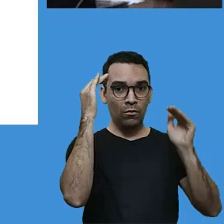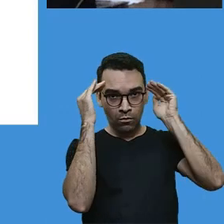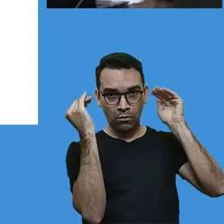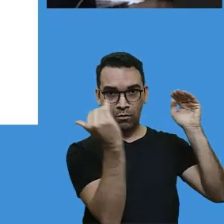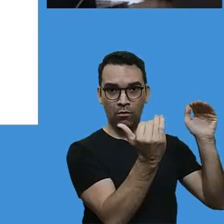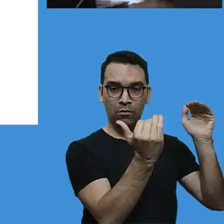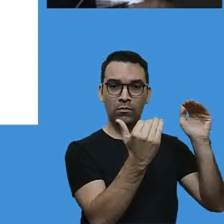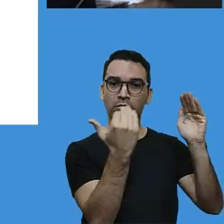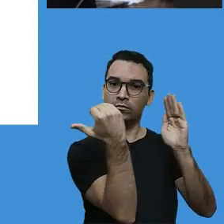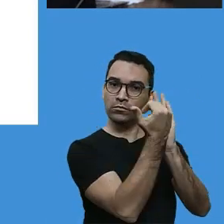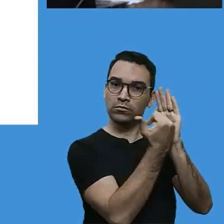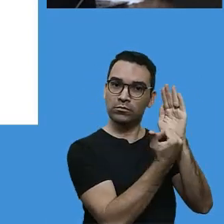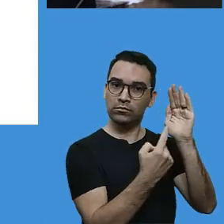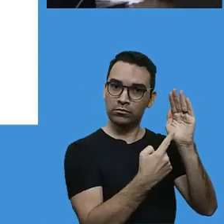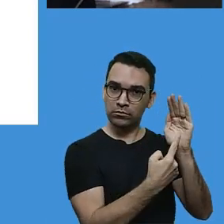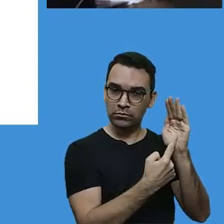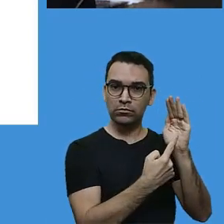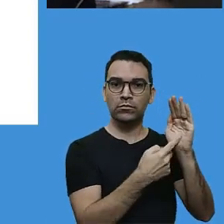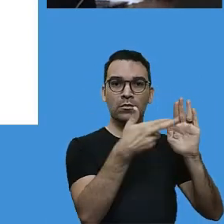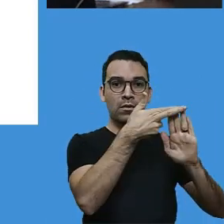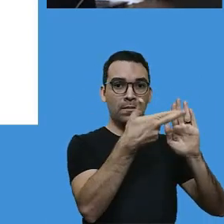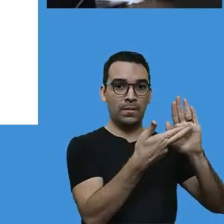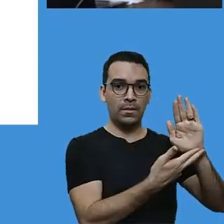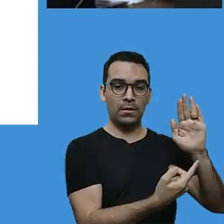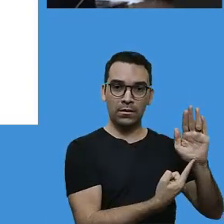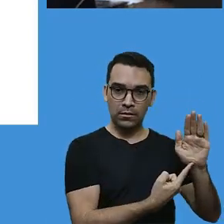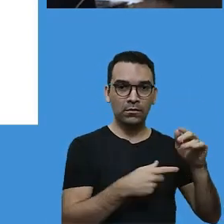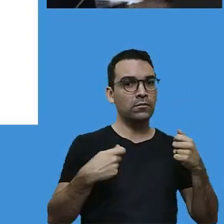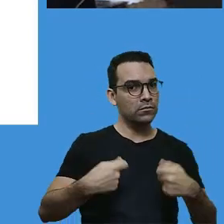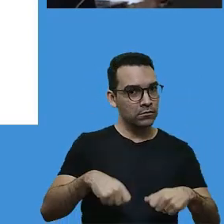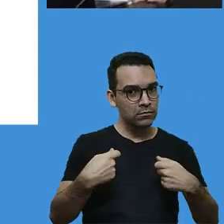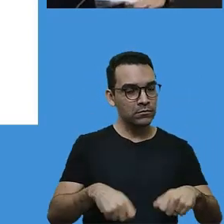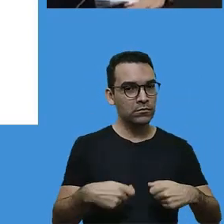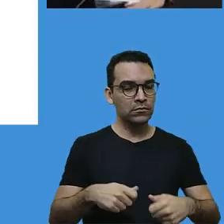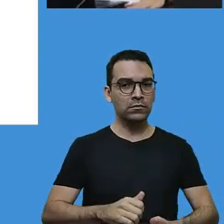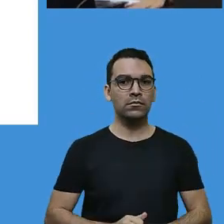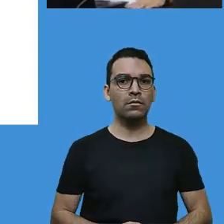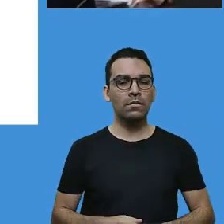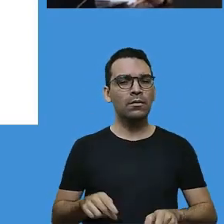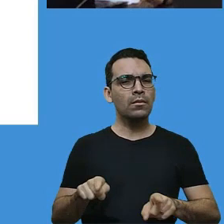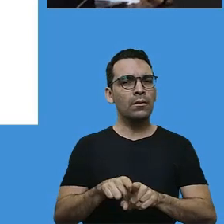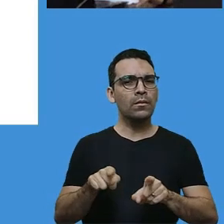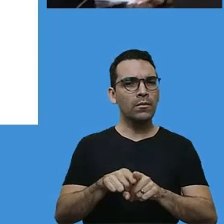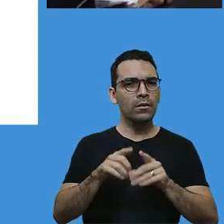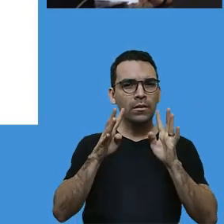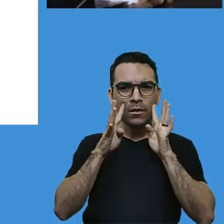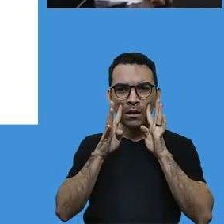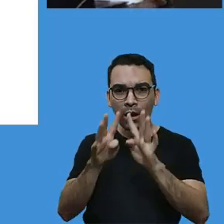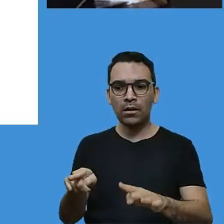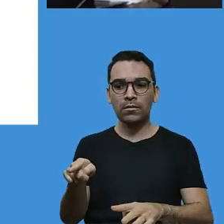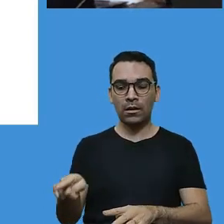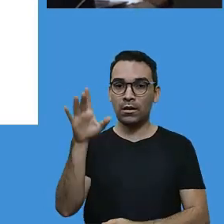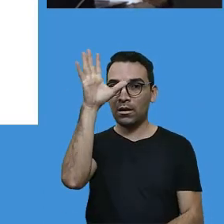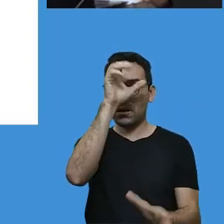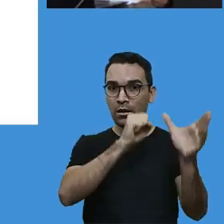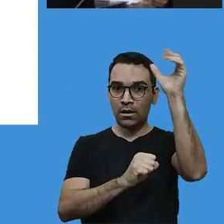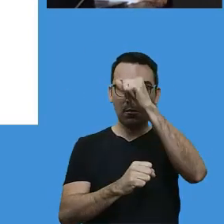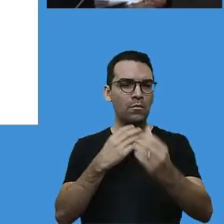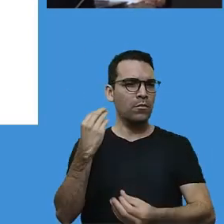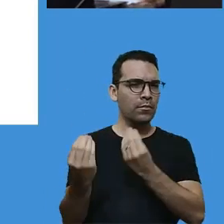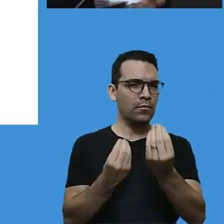E, por outro lado, também termos a atenção na aprendizagem, o